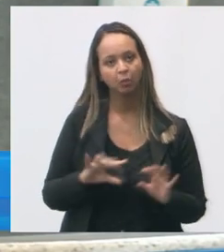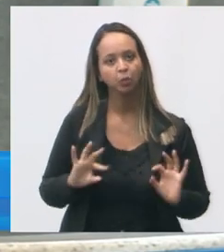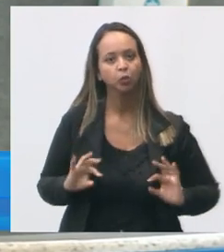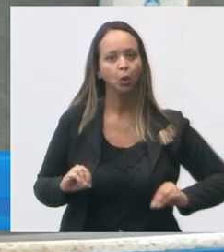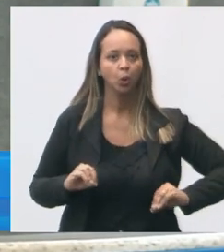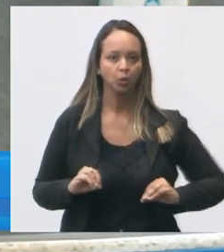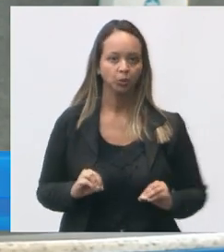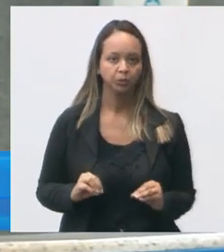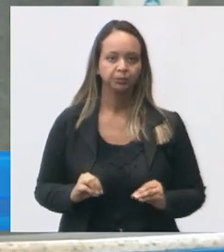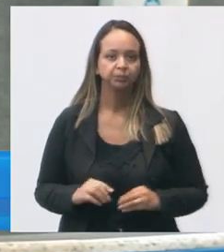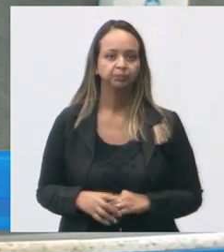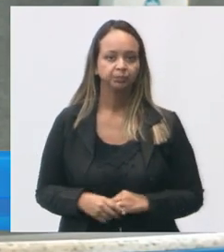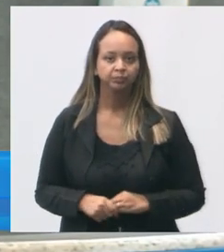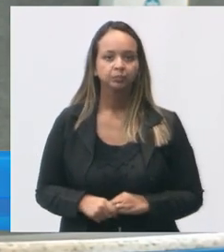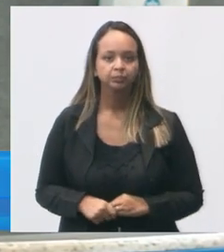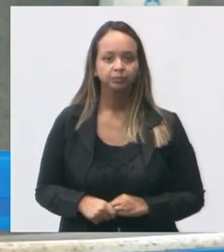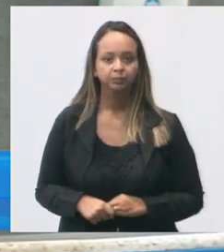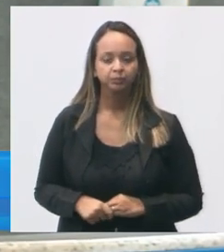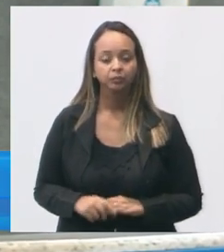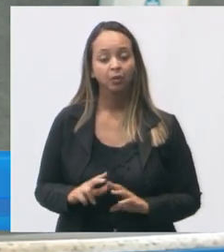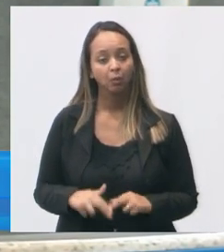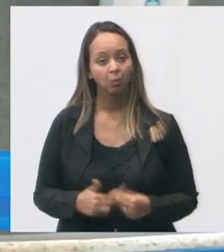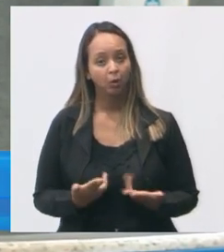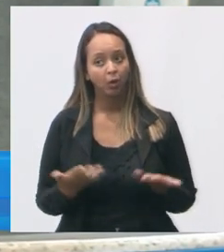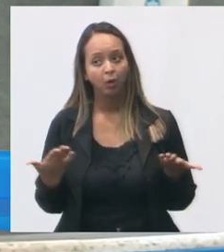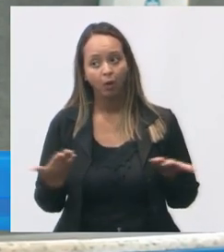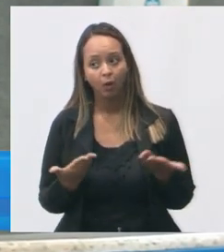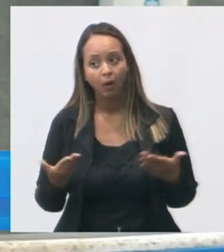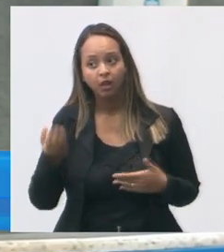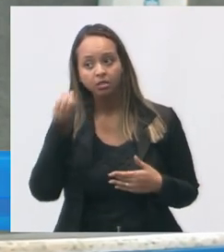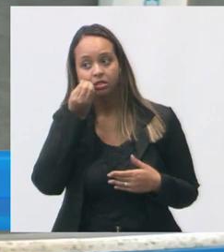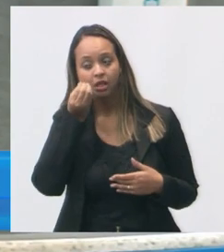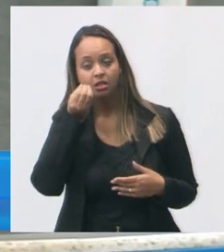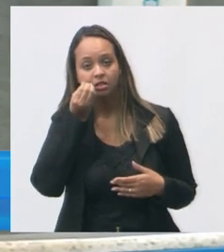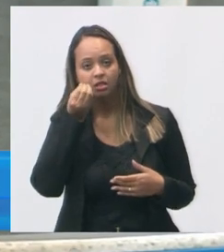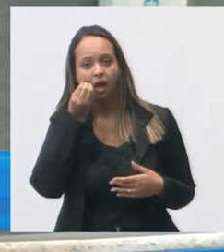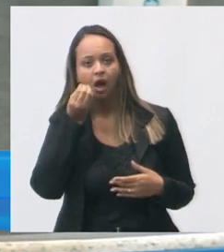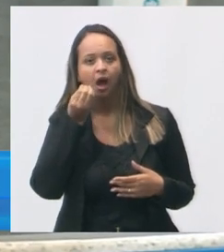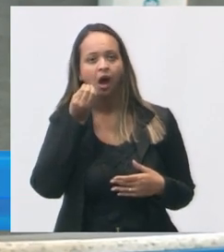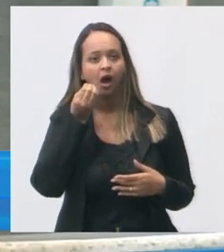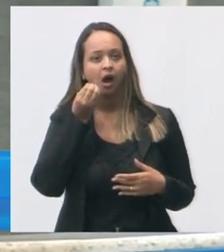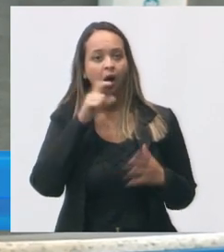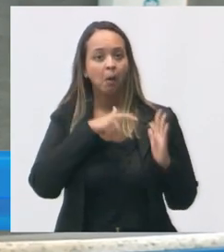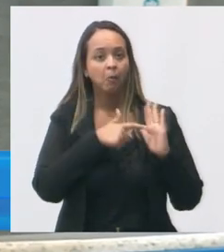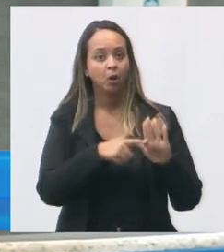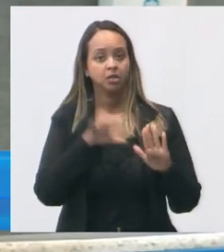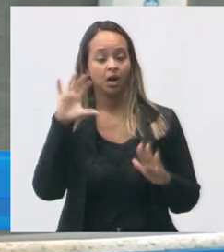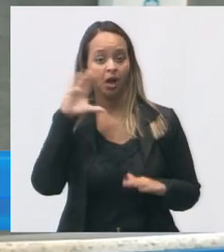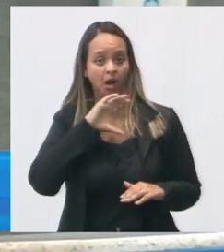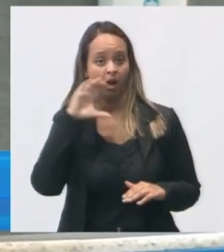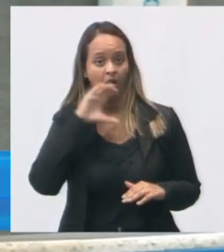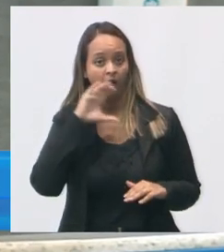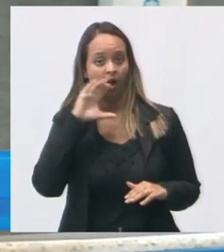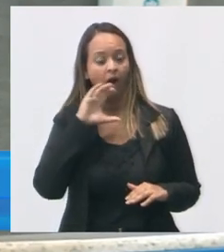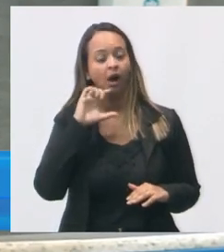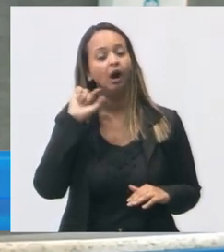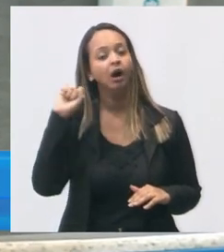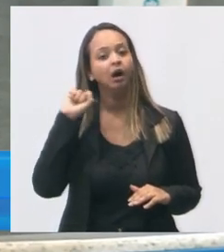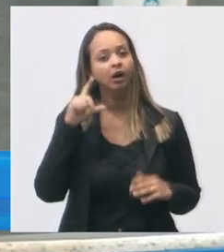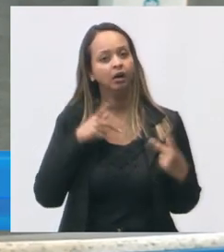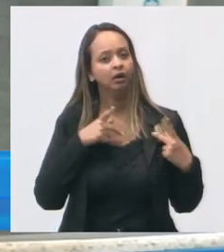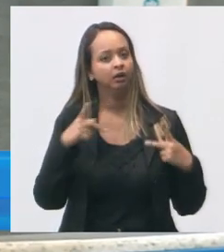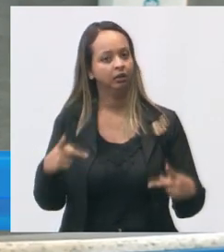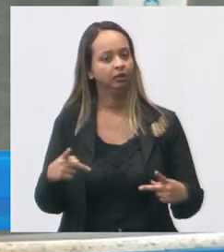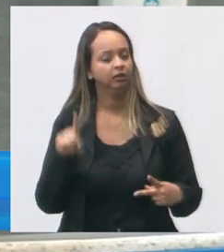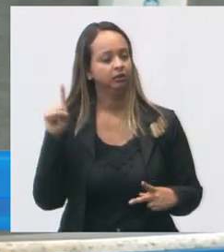inteira então nós vamos tentar apresentar de forma bem sucinta as últimas visitas que